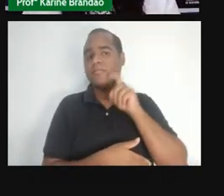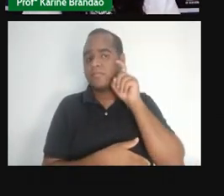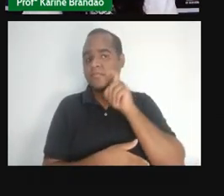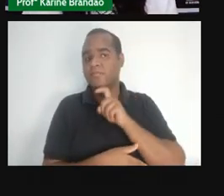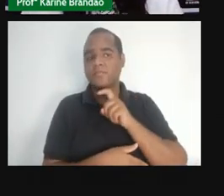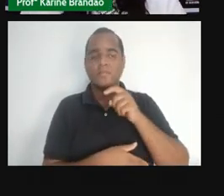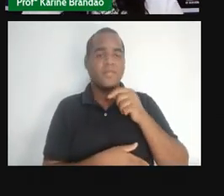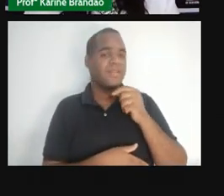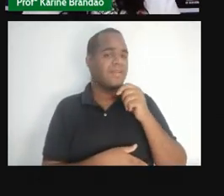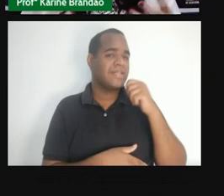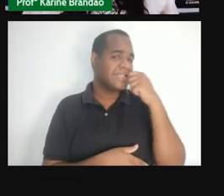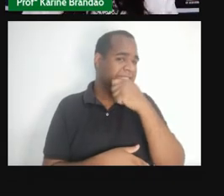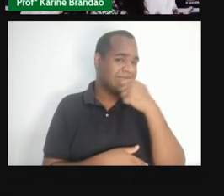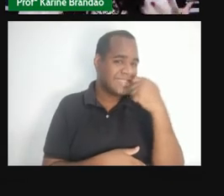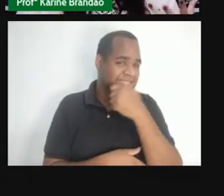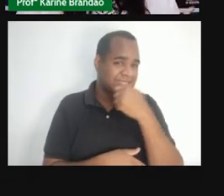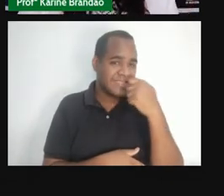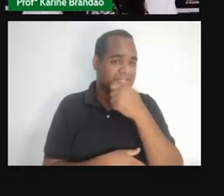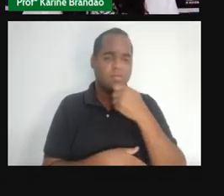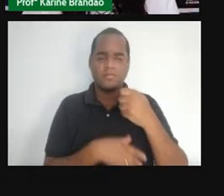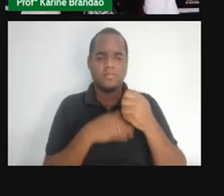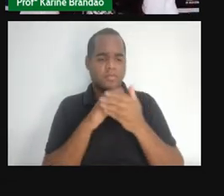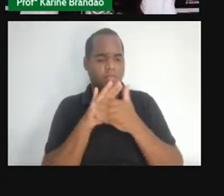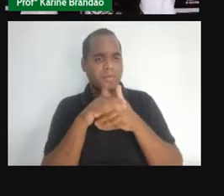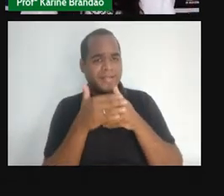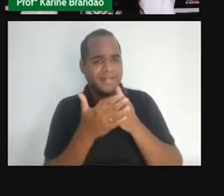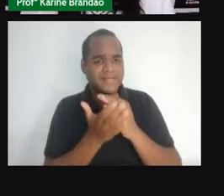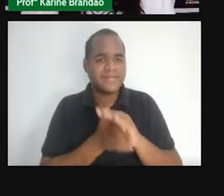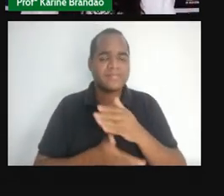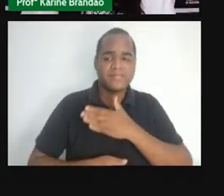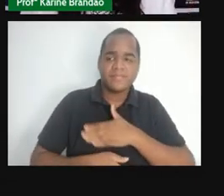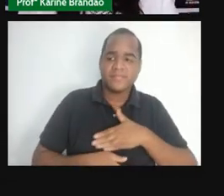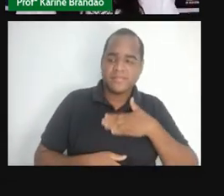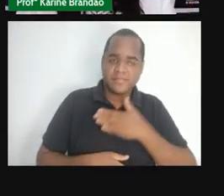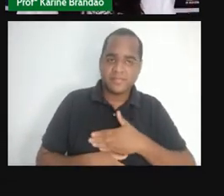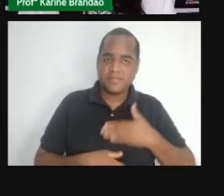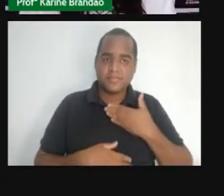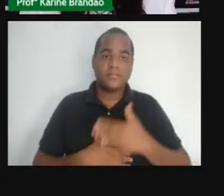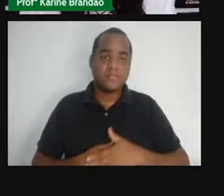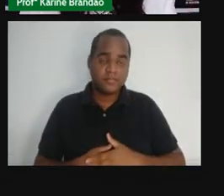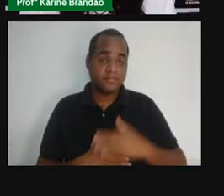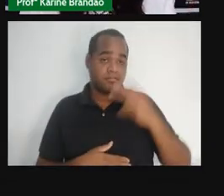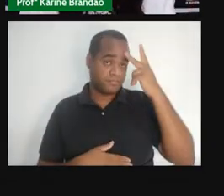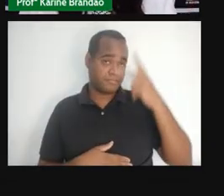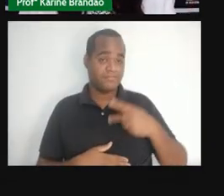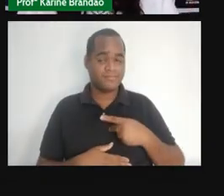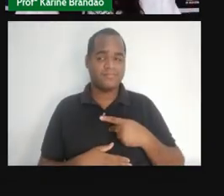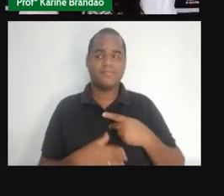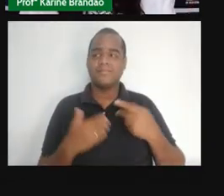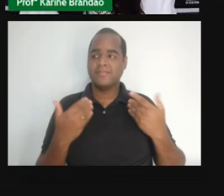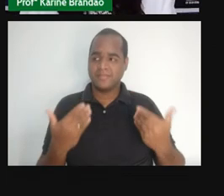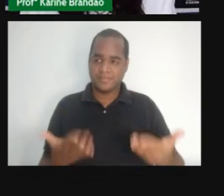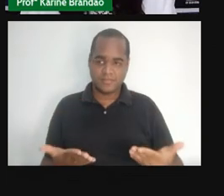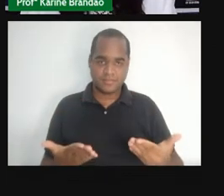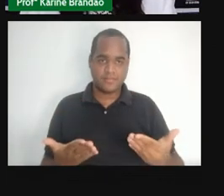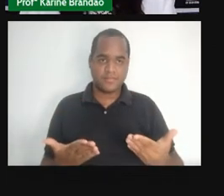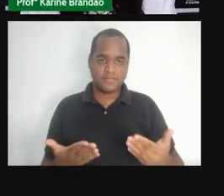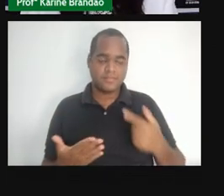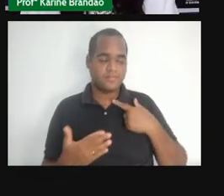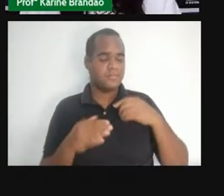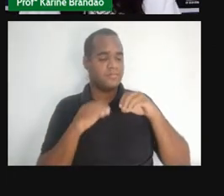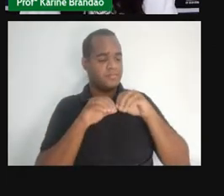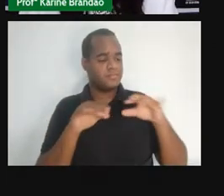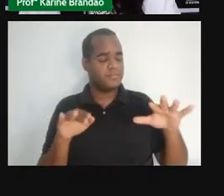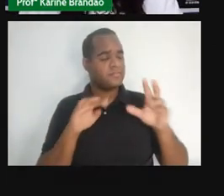para outras pessoas. Por isso que objetos de uso pessoal, como lâmina de barbear, como escova de dente, né, como sabonete em